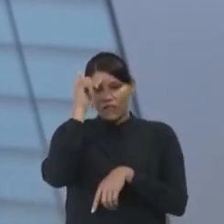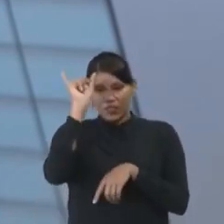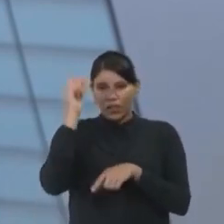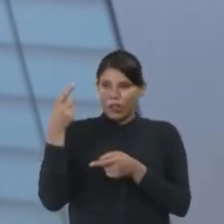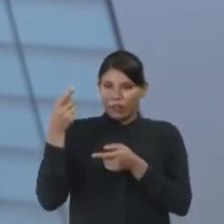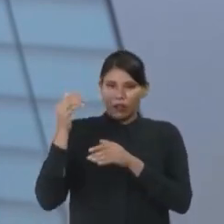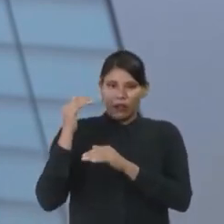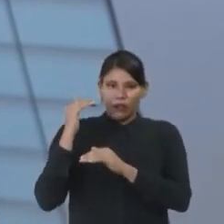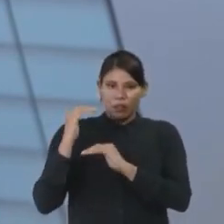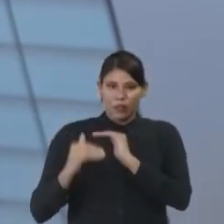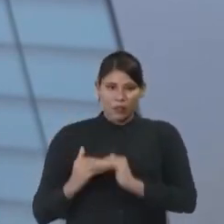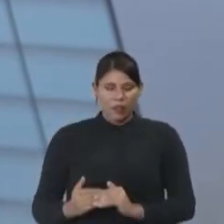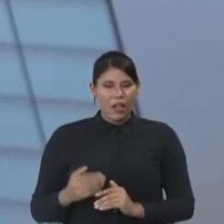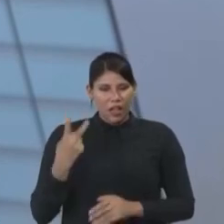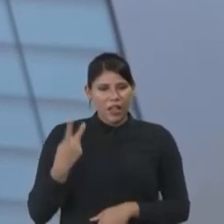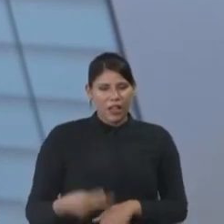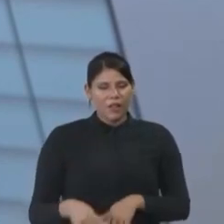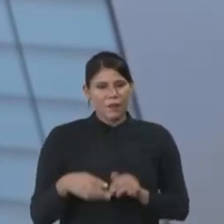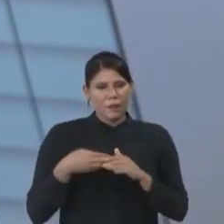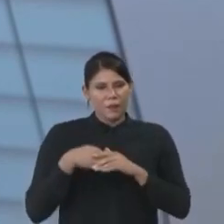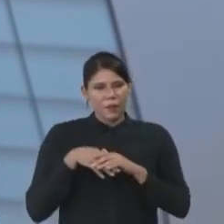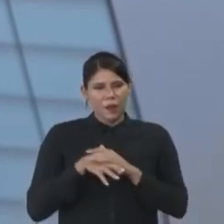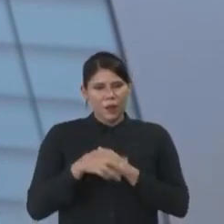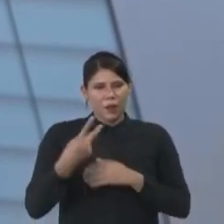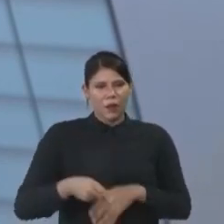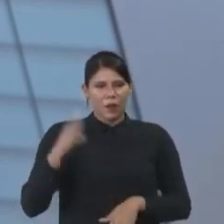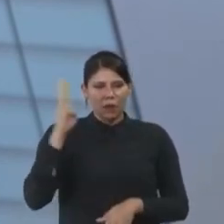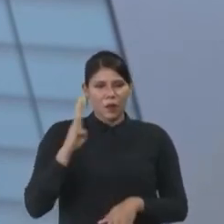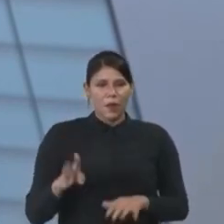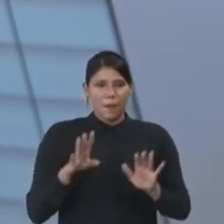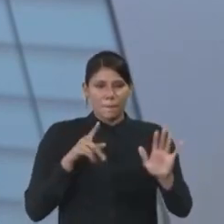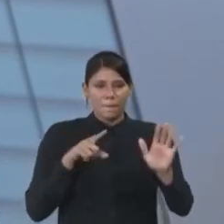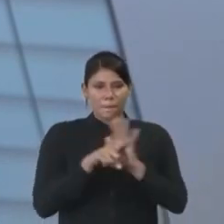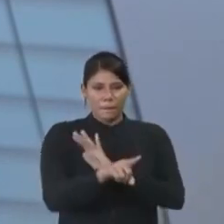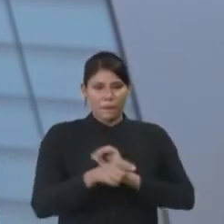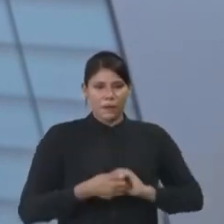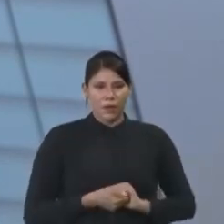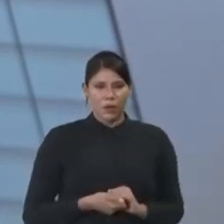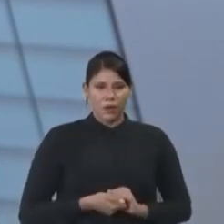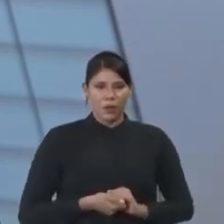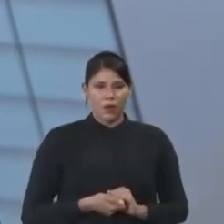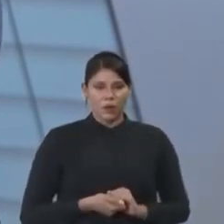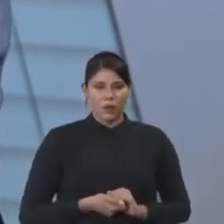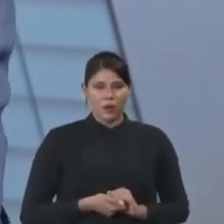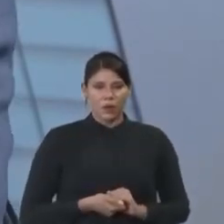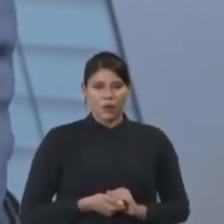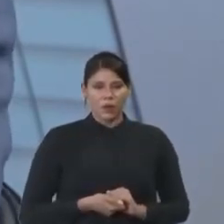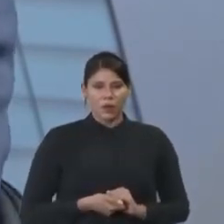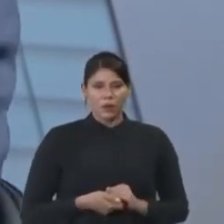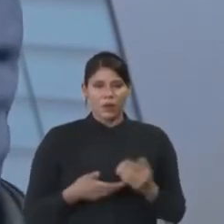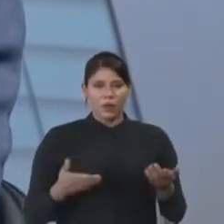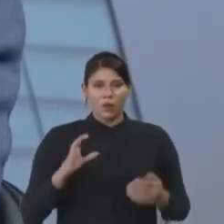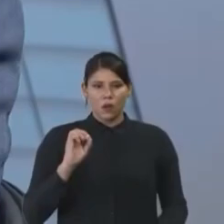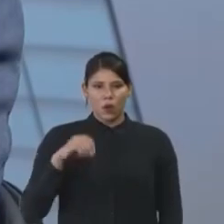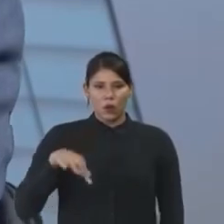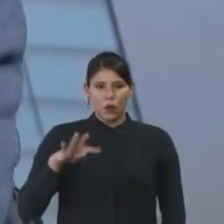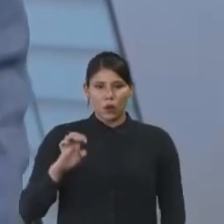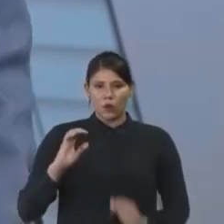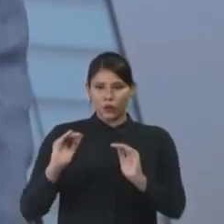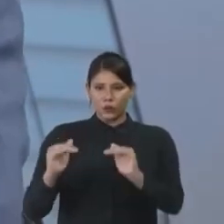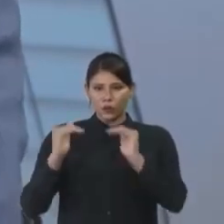jurídica nossa. Eu lhe pergunto, o que as cortes superiores têm feito nesse sentido,